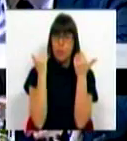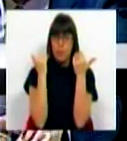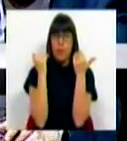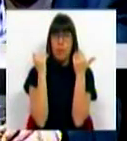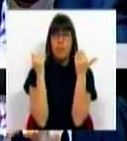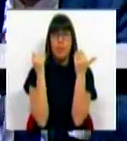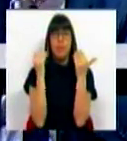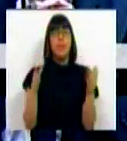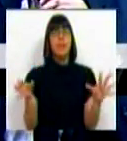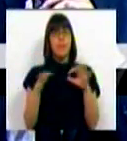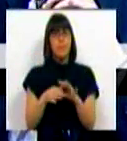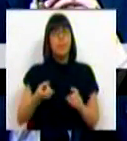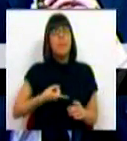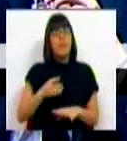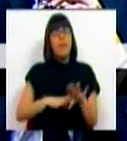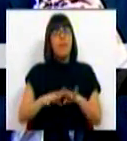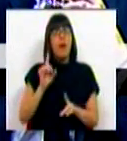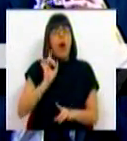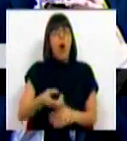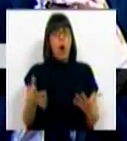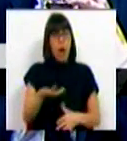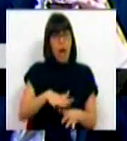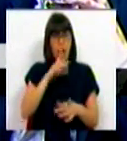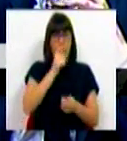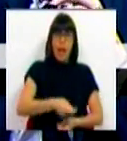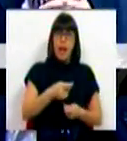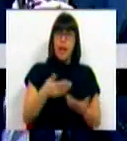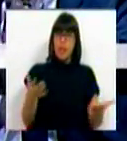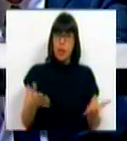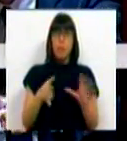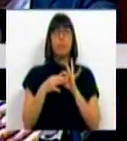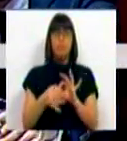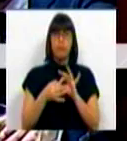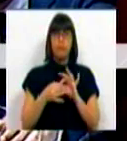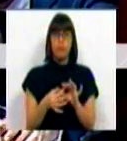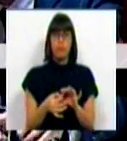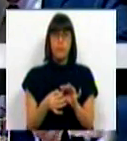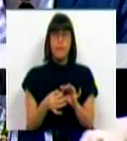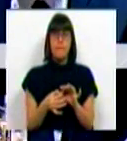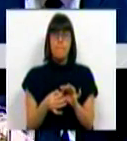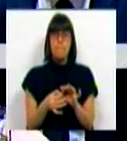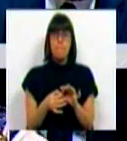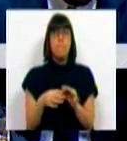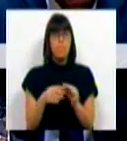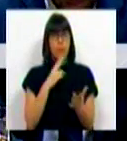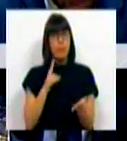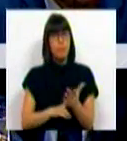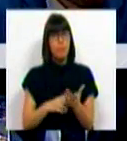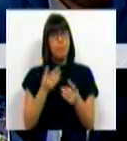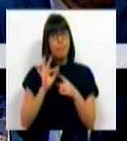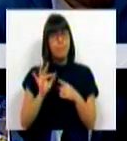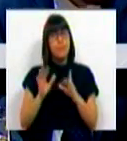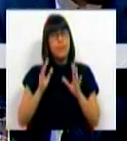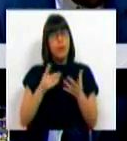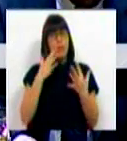sobre o que temos feito, em particular, na área agrícola, colaborando com, certamente, a descrição